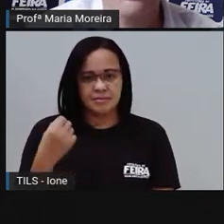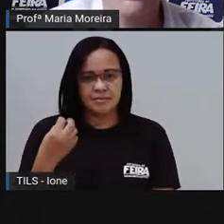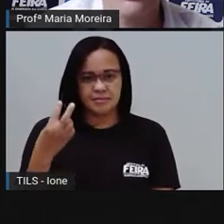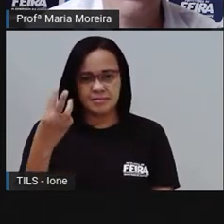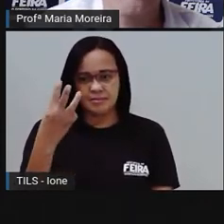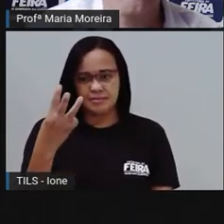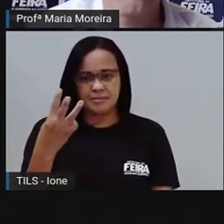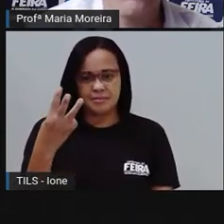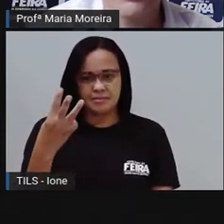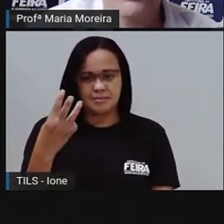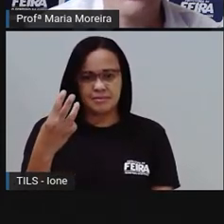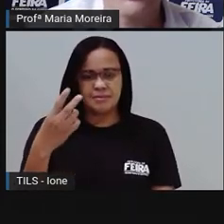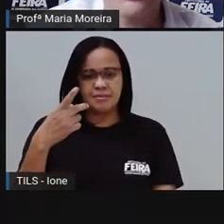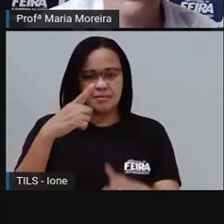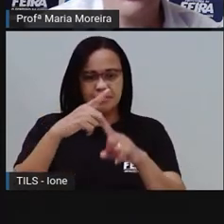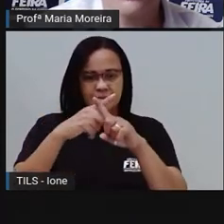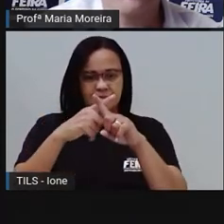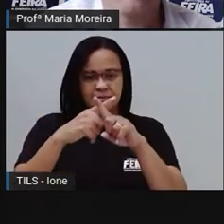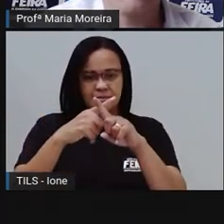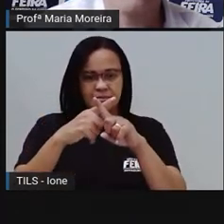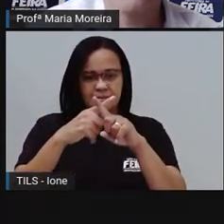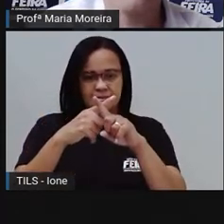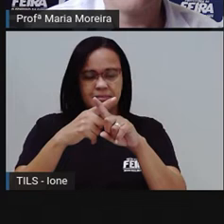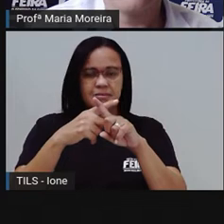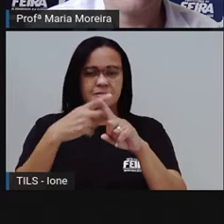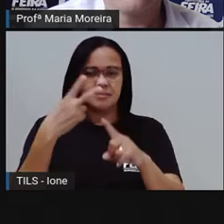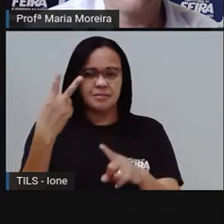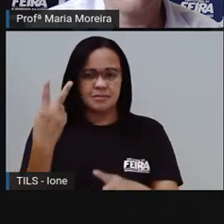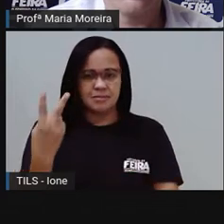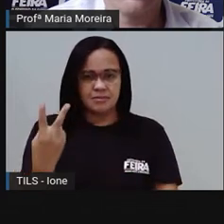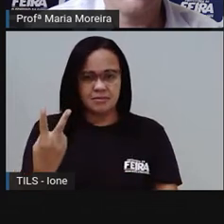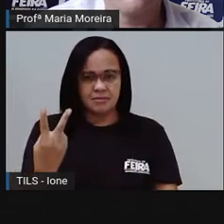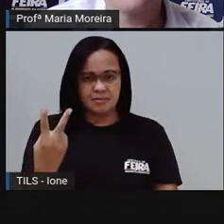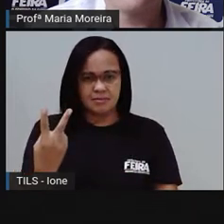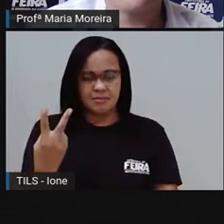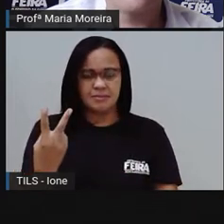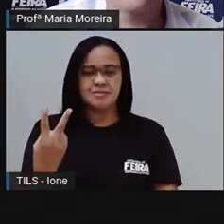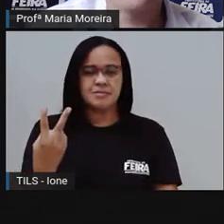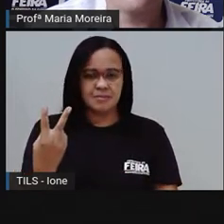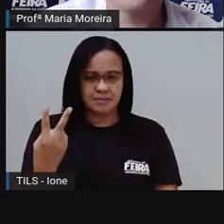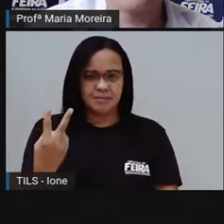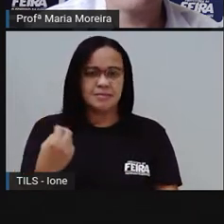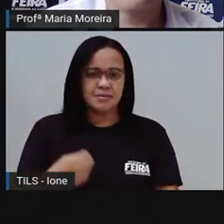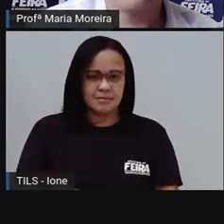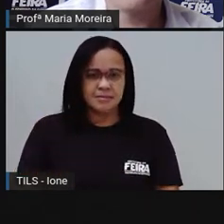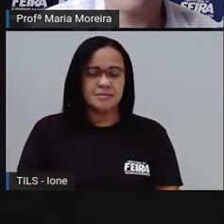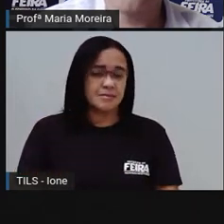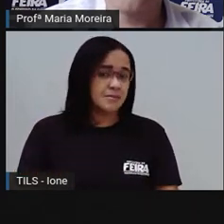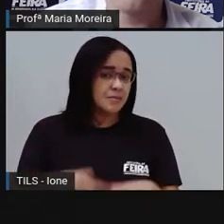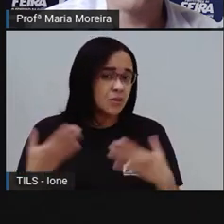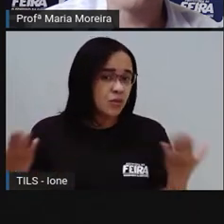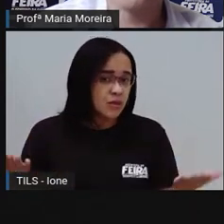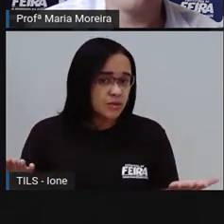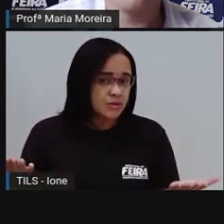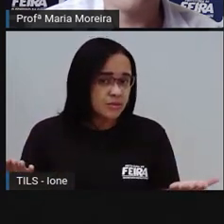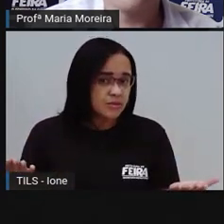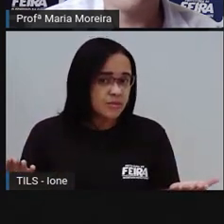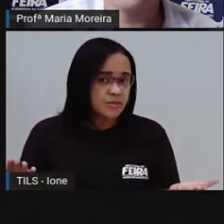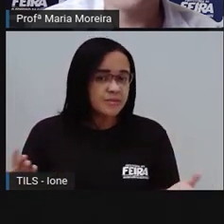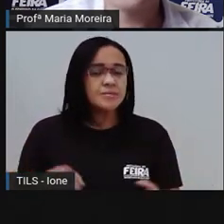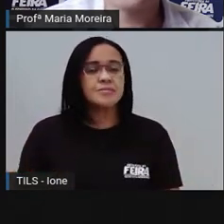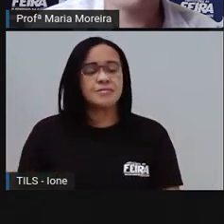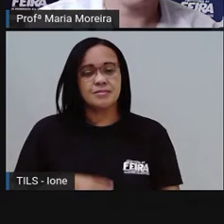Três vezes, ó, dois. E três vezes dois é igual a quanto, ó?